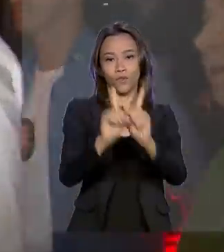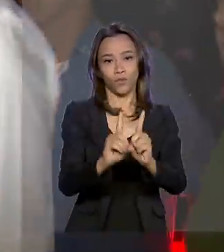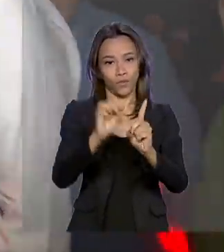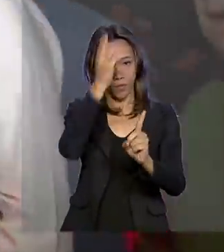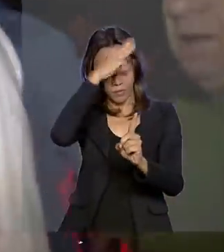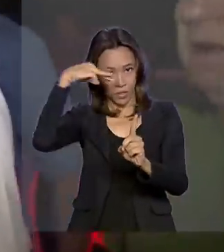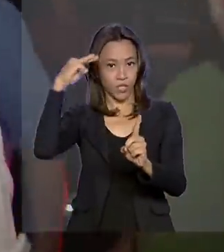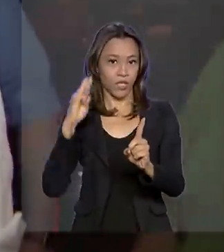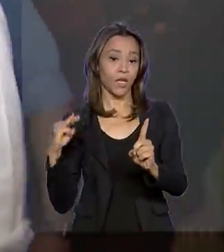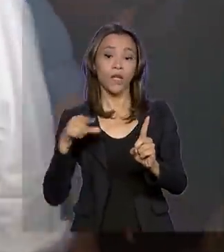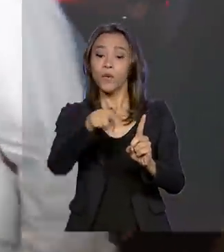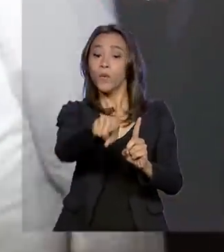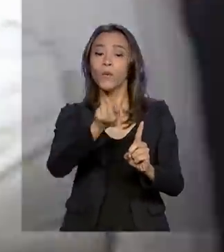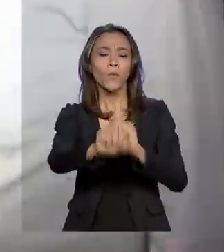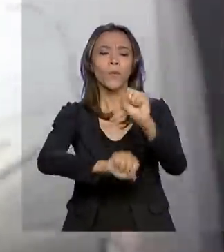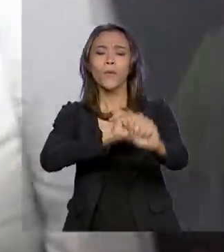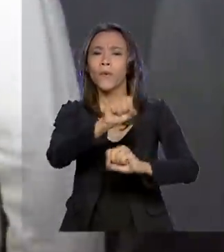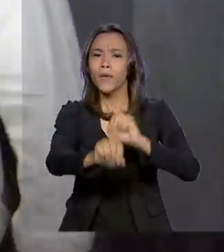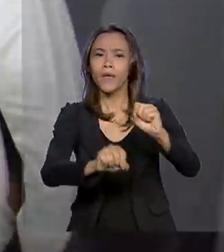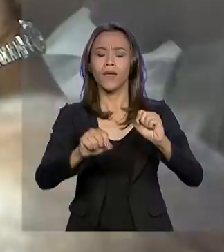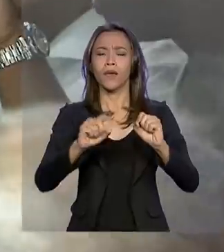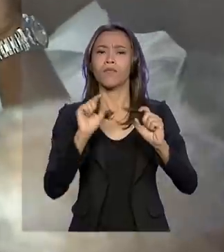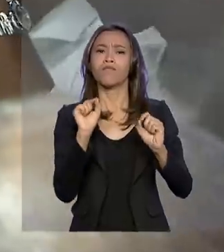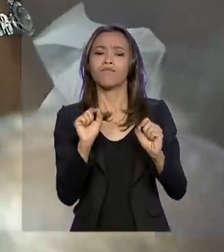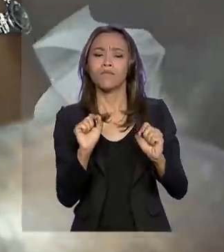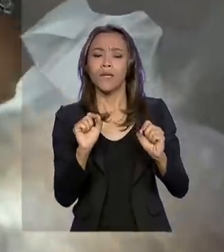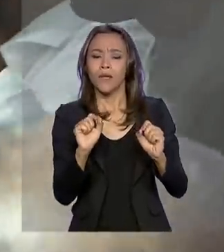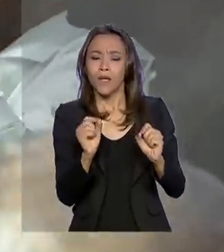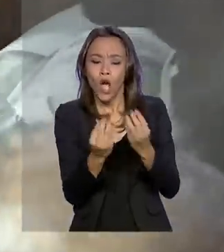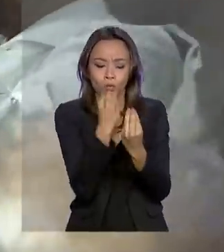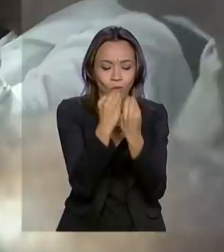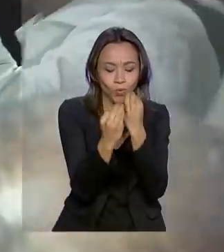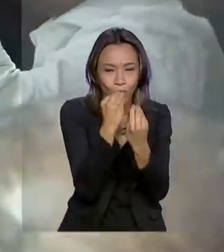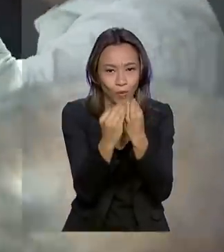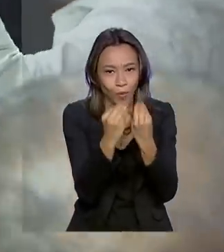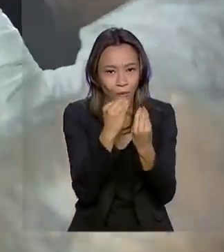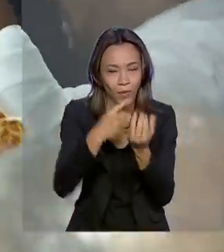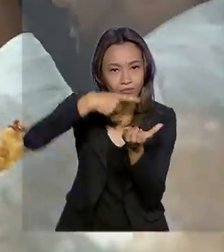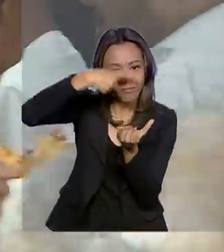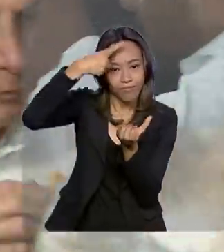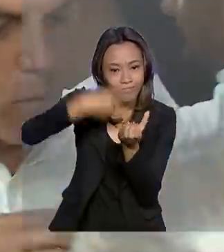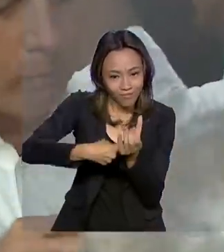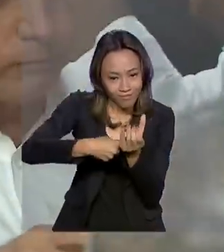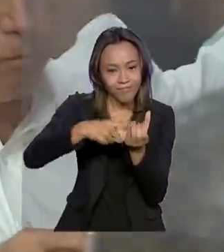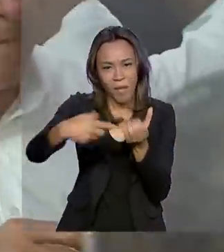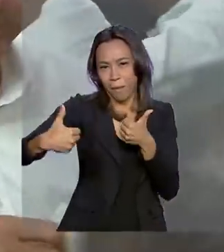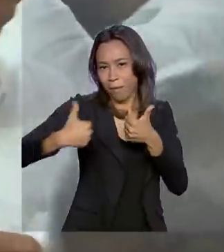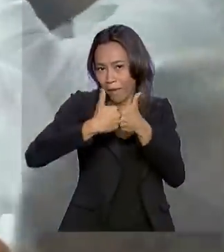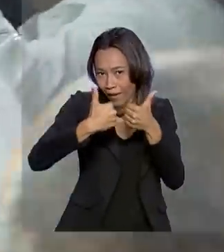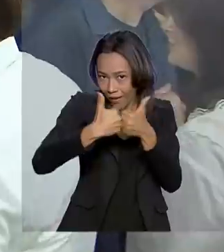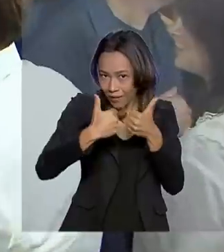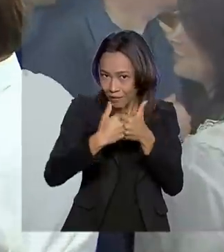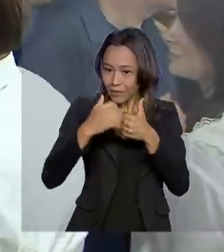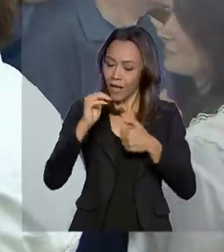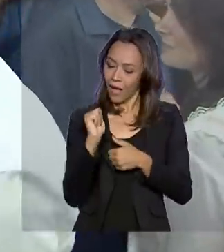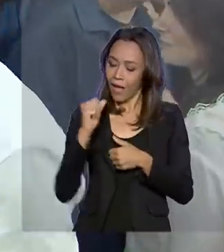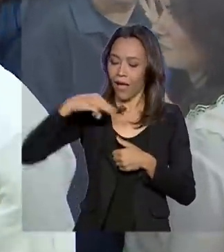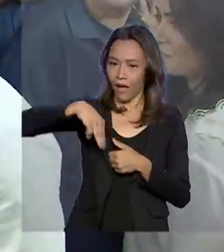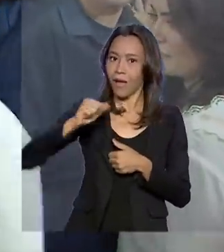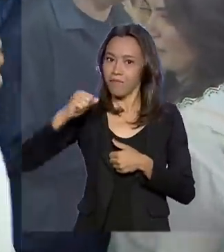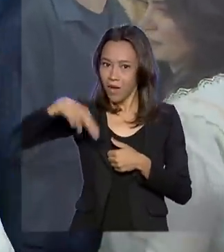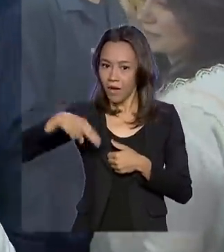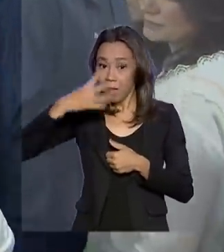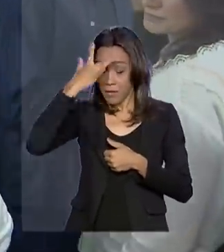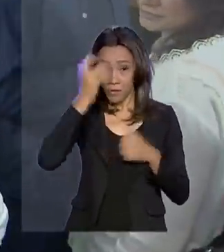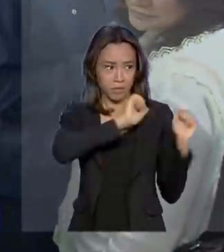Bolsonaro, para um tradicional programa, Comer Cachorro Quente, em um trailer próximo da Amã. Vários